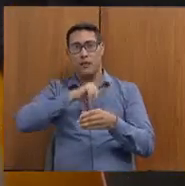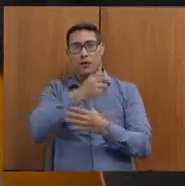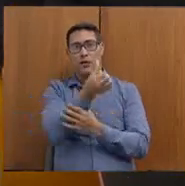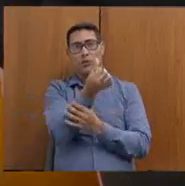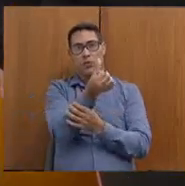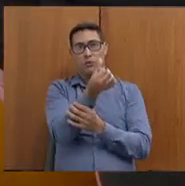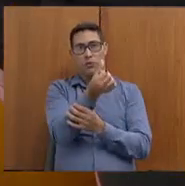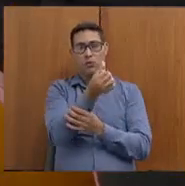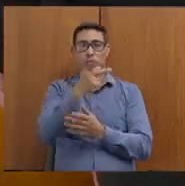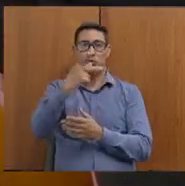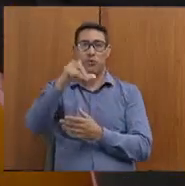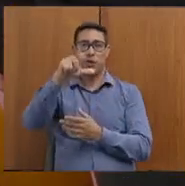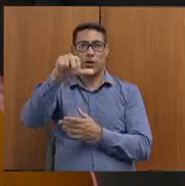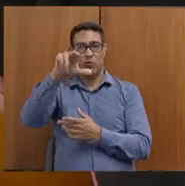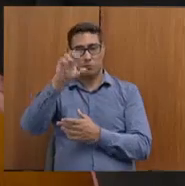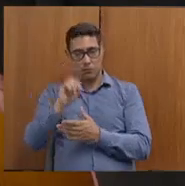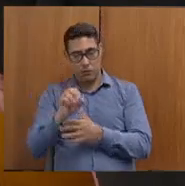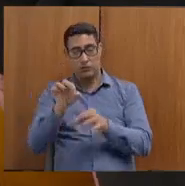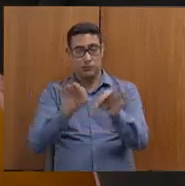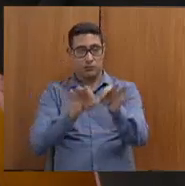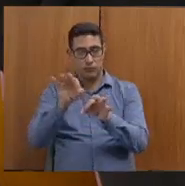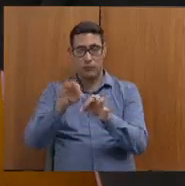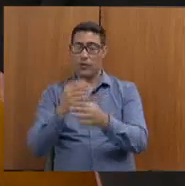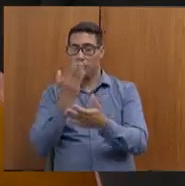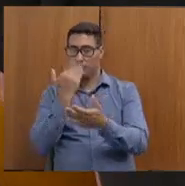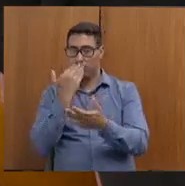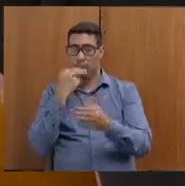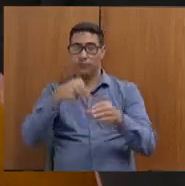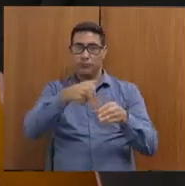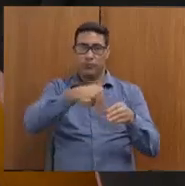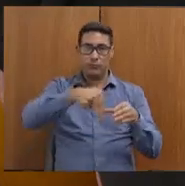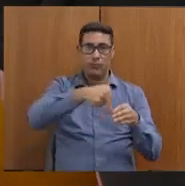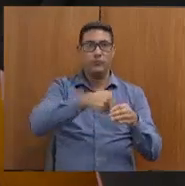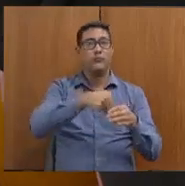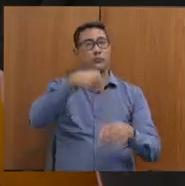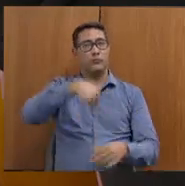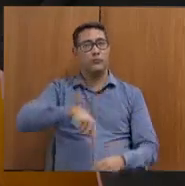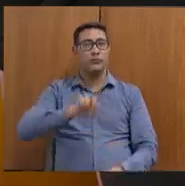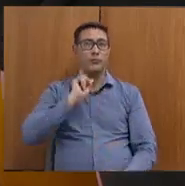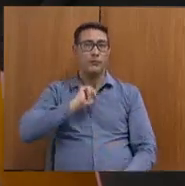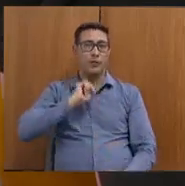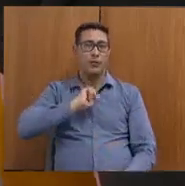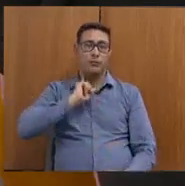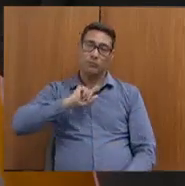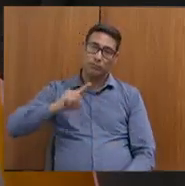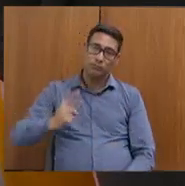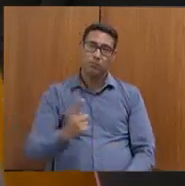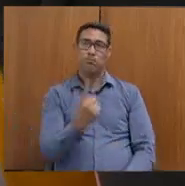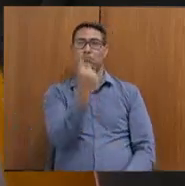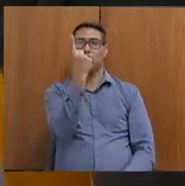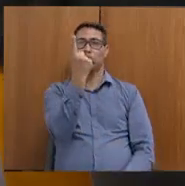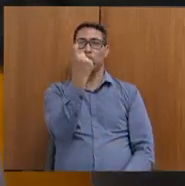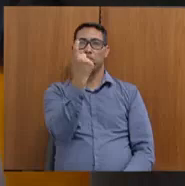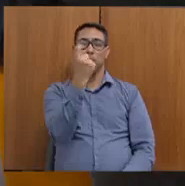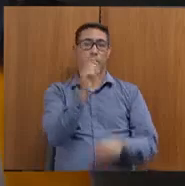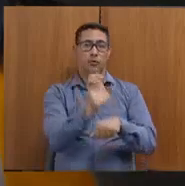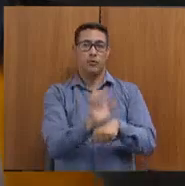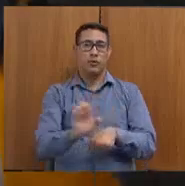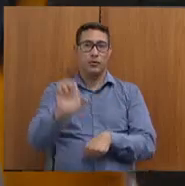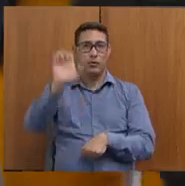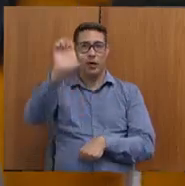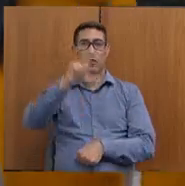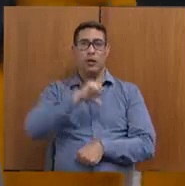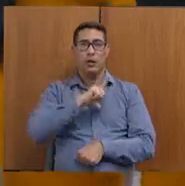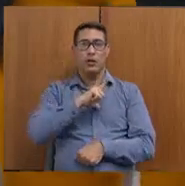alimentar e nutrição. E gostaria de ressaltar que Minas Gerais é o único estado da federação que tem cinco